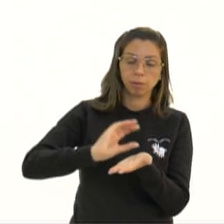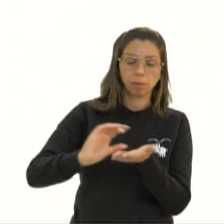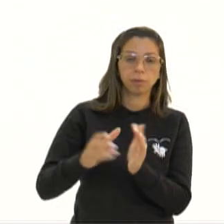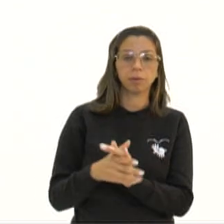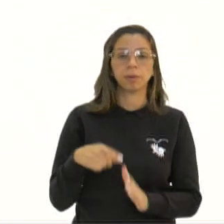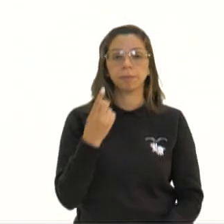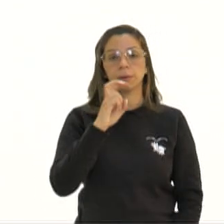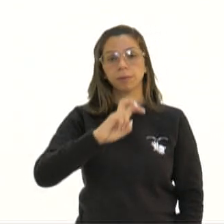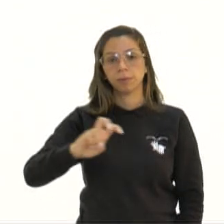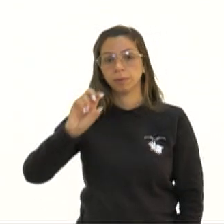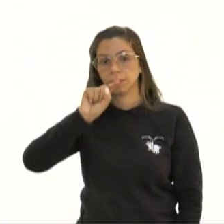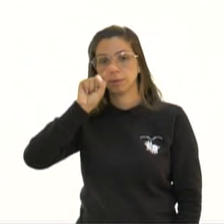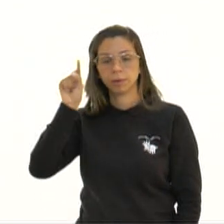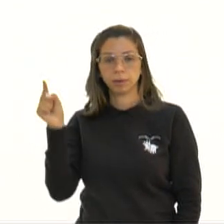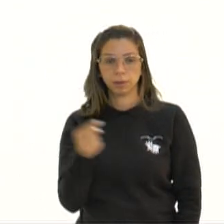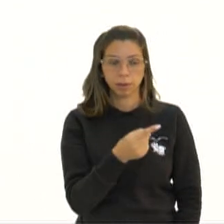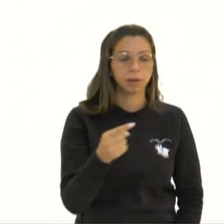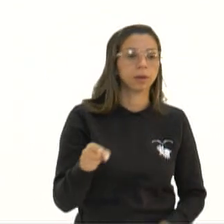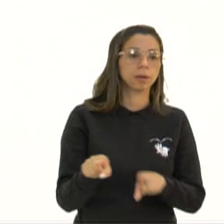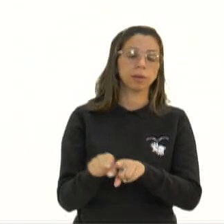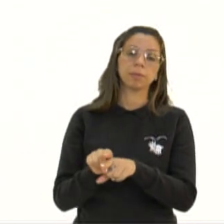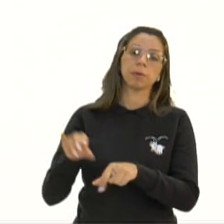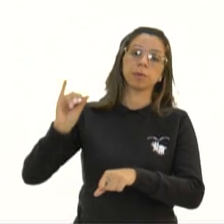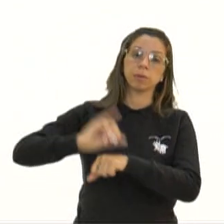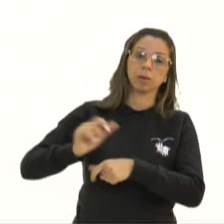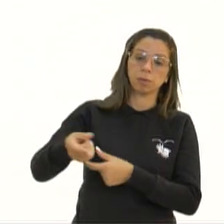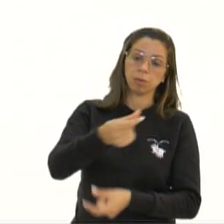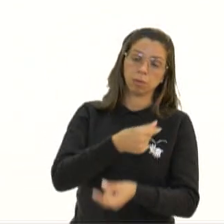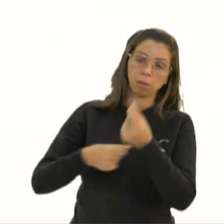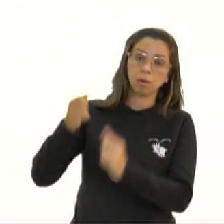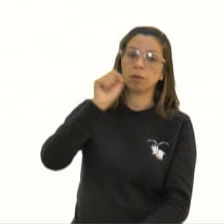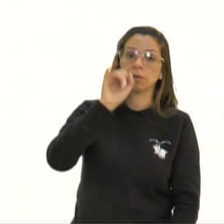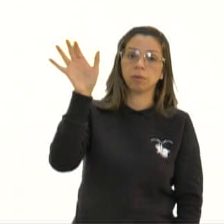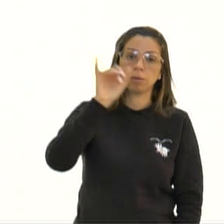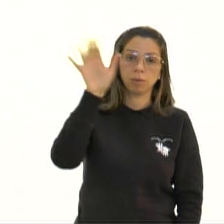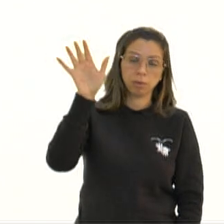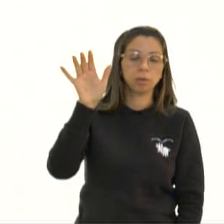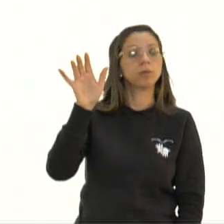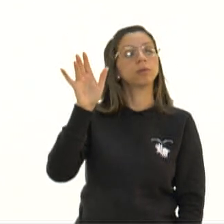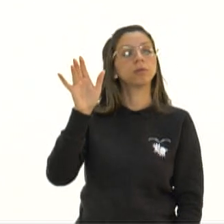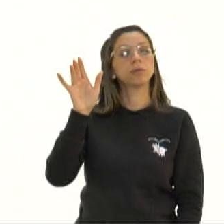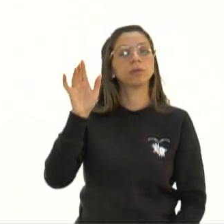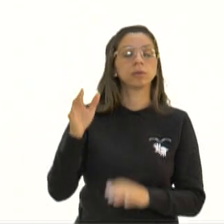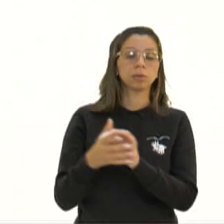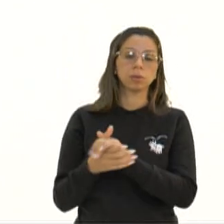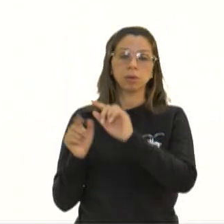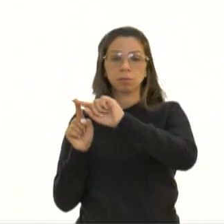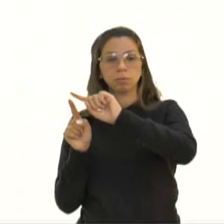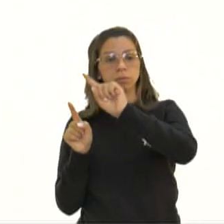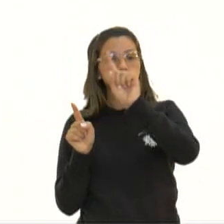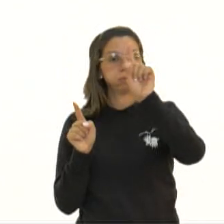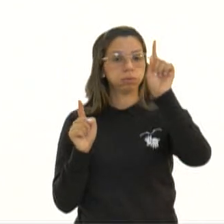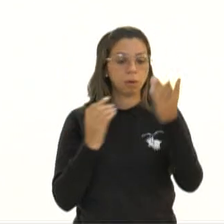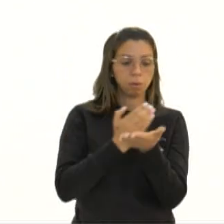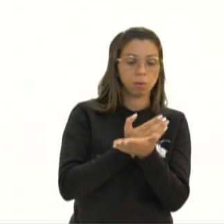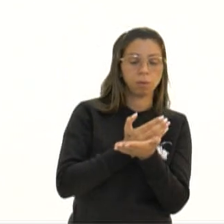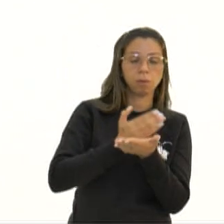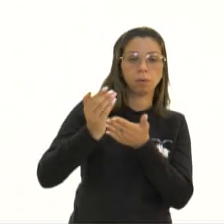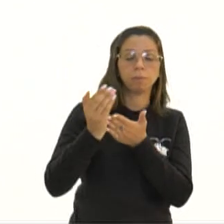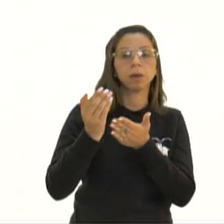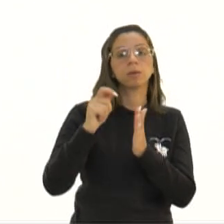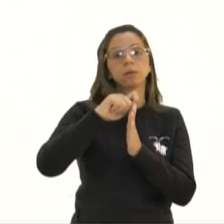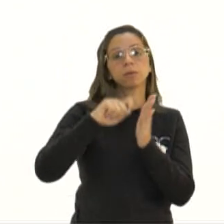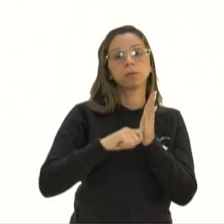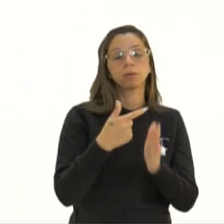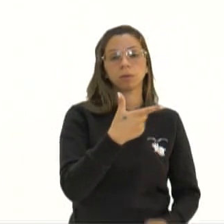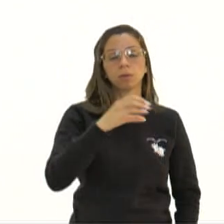XIX ainda, o centro econômico era na Ásia. Depois, no início do século XX, aí com o